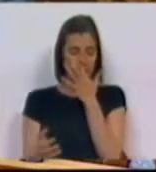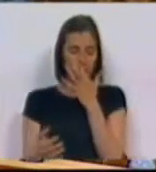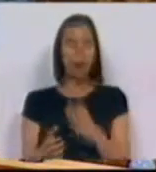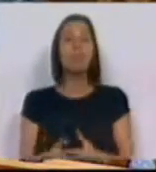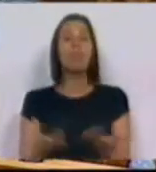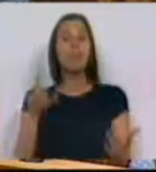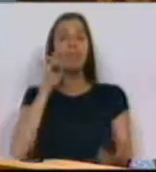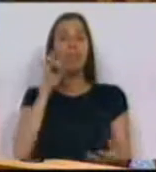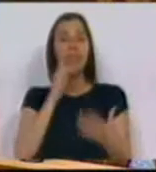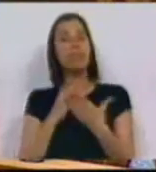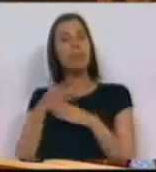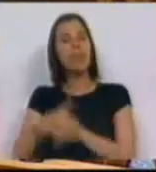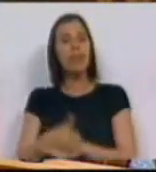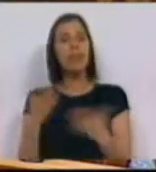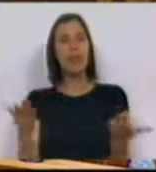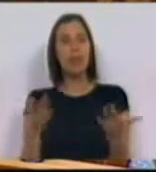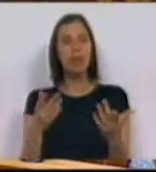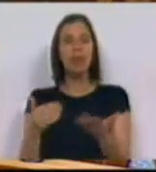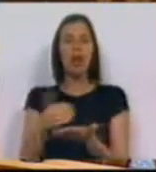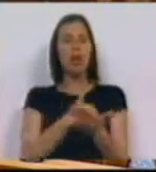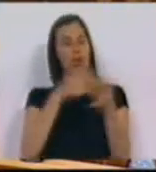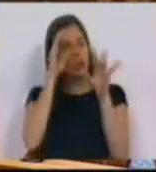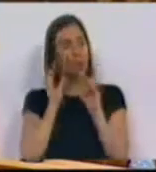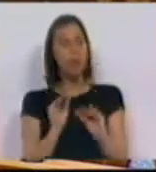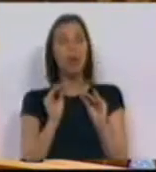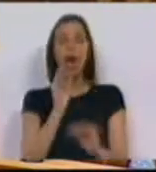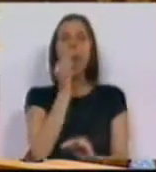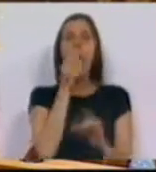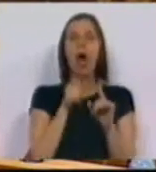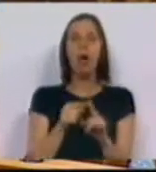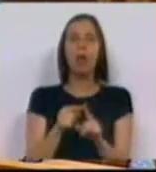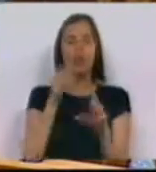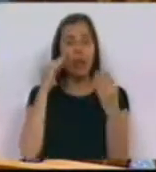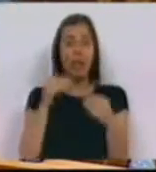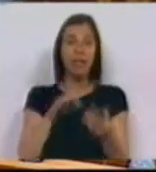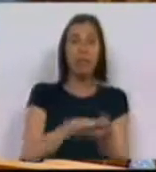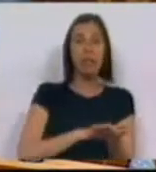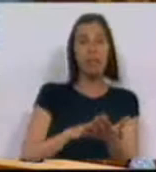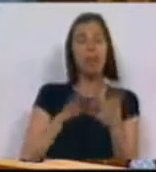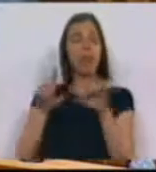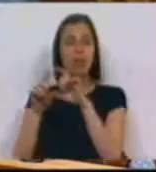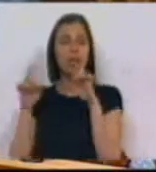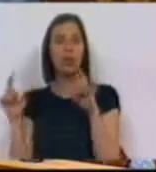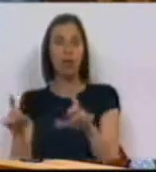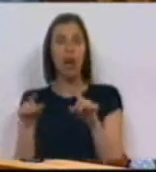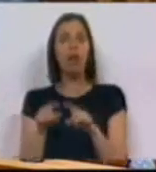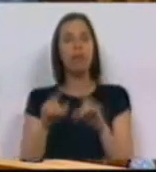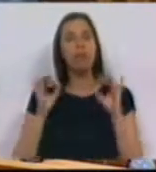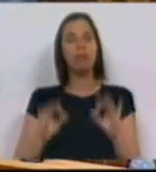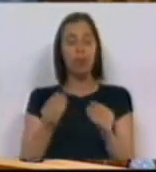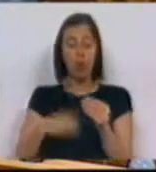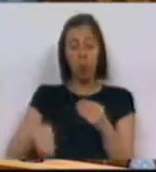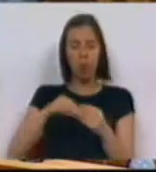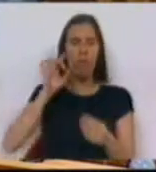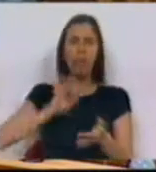A garantia do acesso a recursos pedagógicos por parte dos alunos dos ensinos básico e secundário é uma